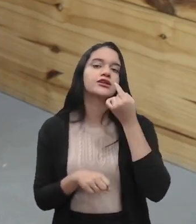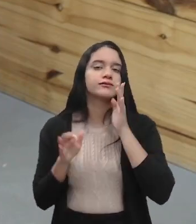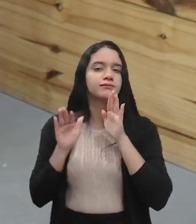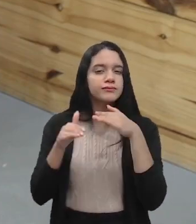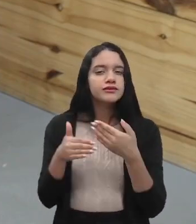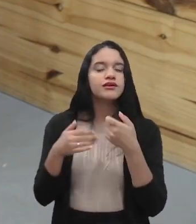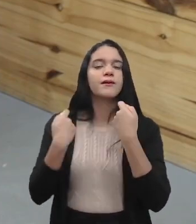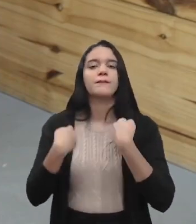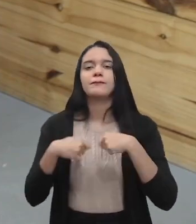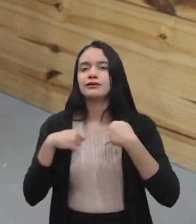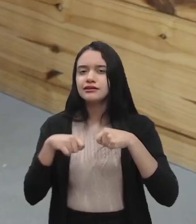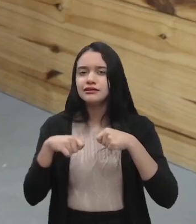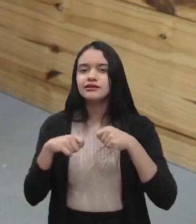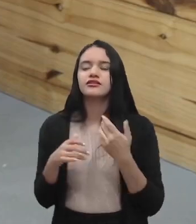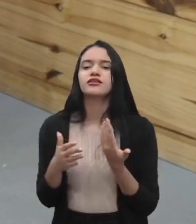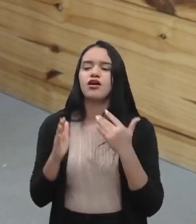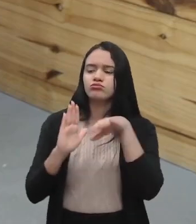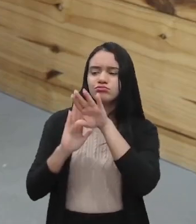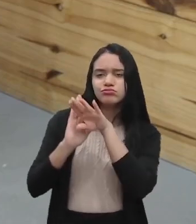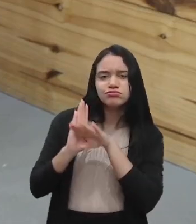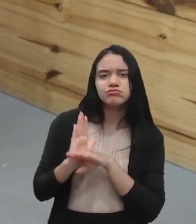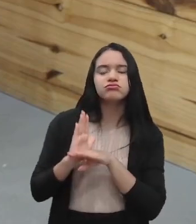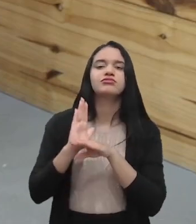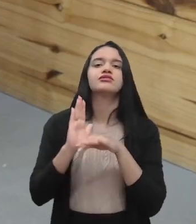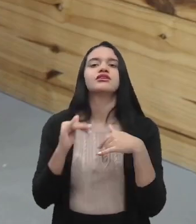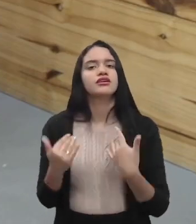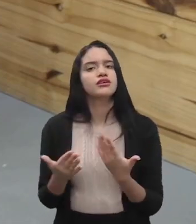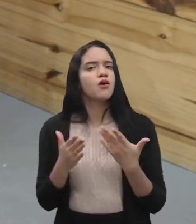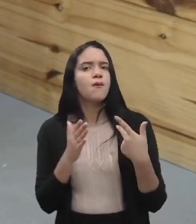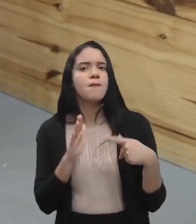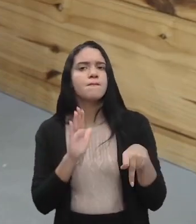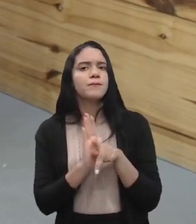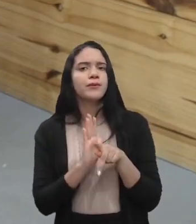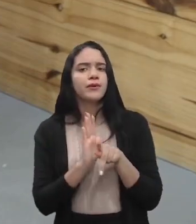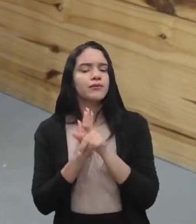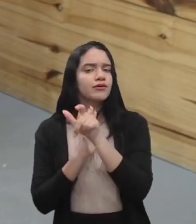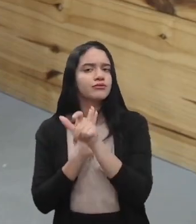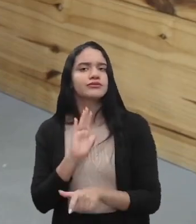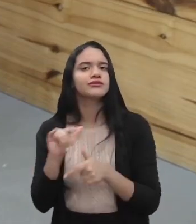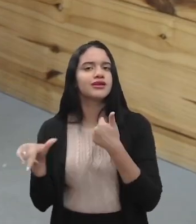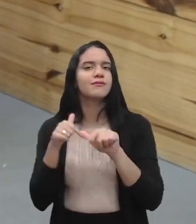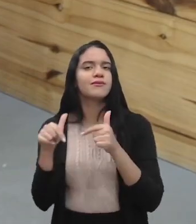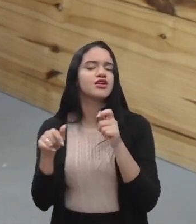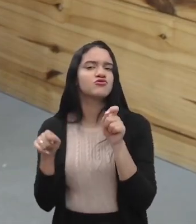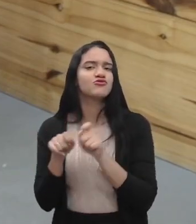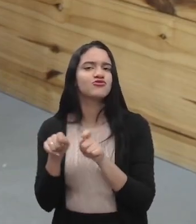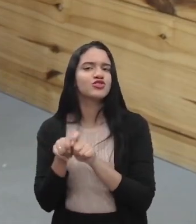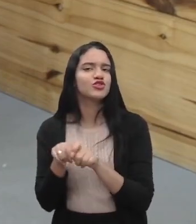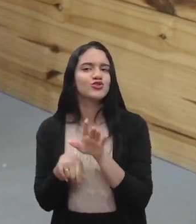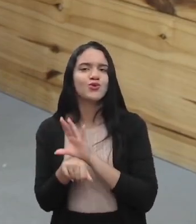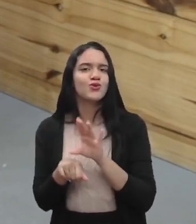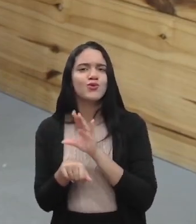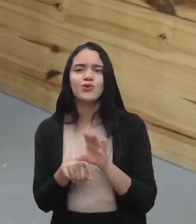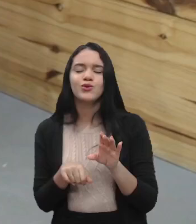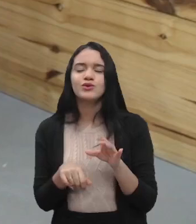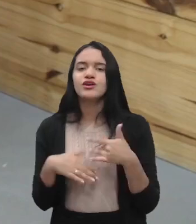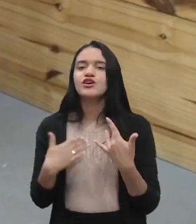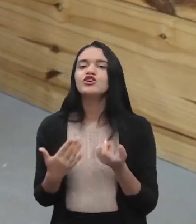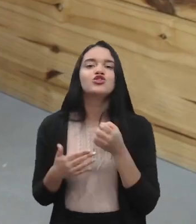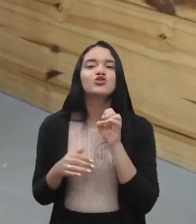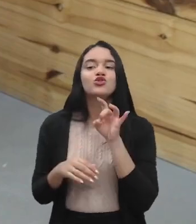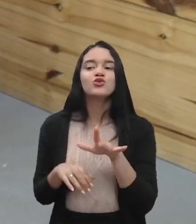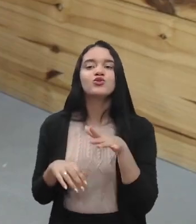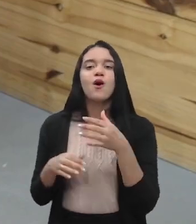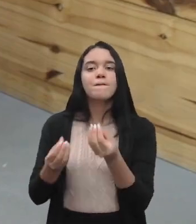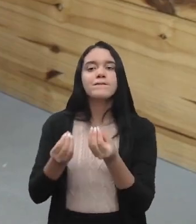cumpridas, porque senão o próprio trabalhador vai dizer, ah, eu nem fiz o curso, só me deram o certificado. Exatamente. Porque tem